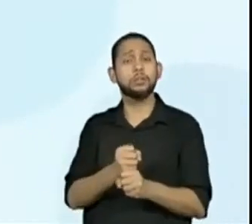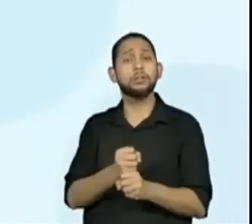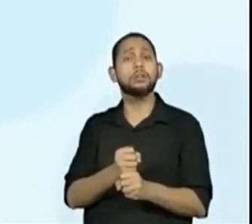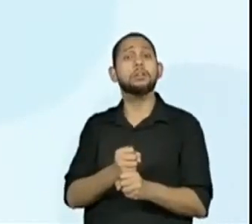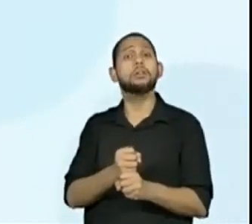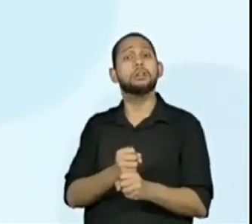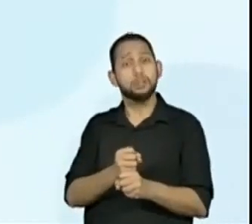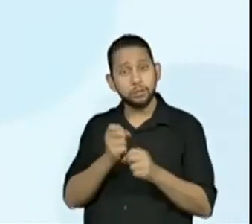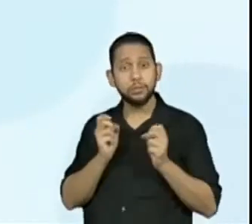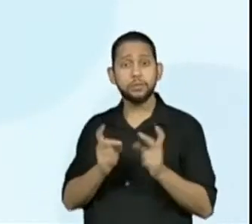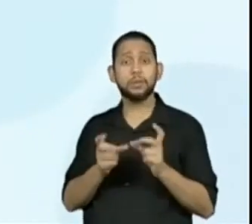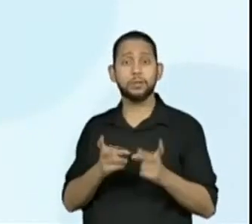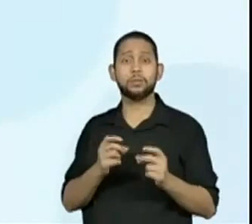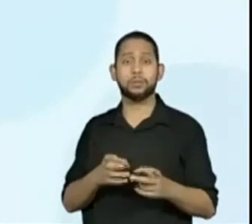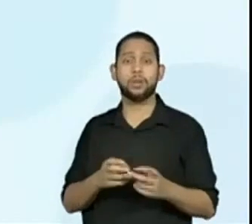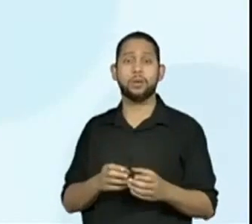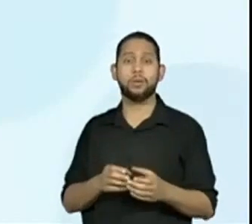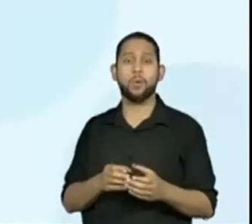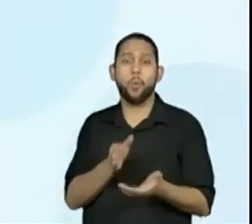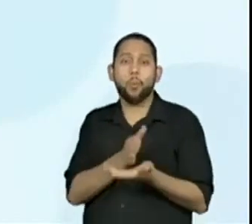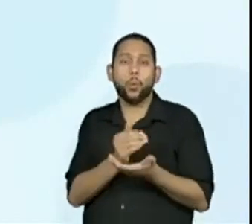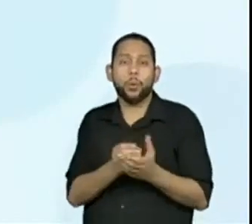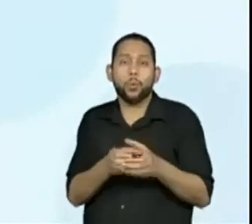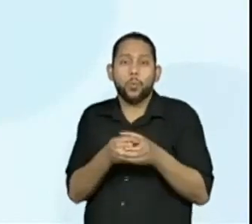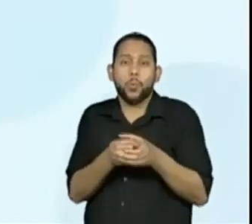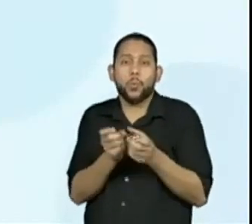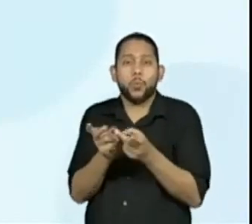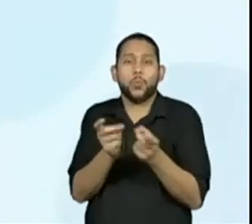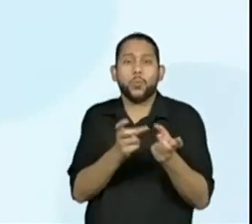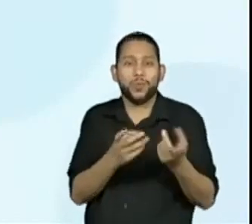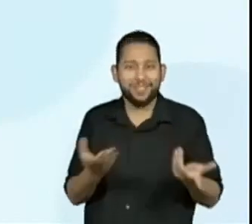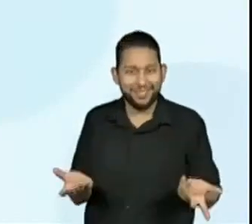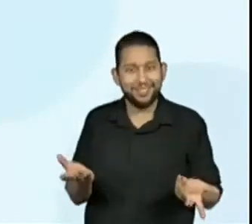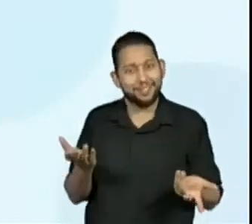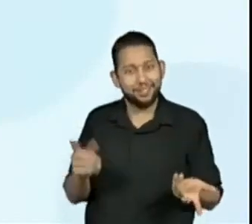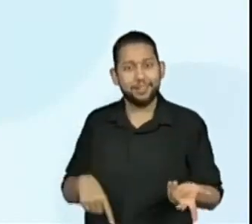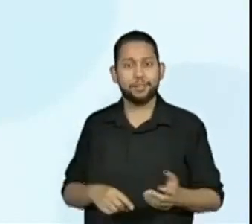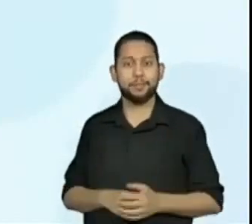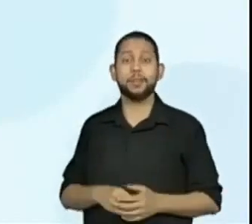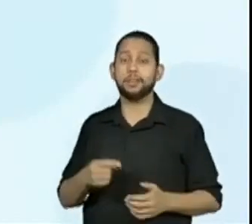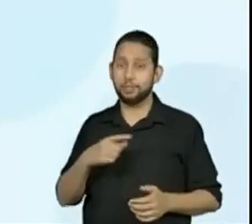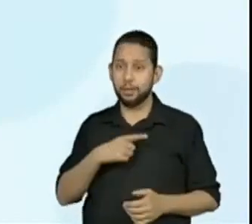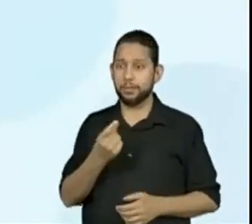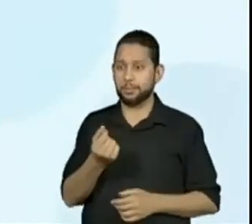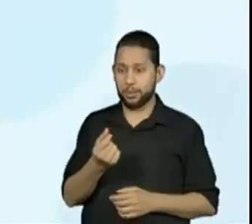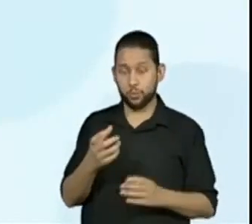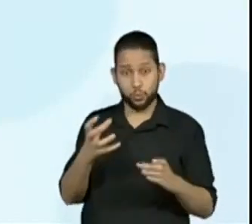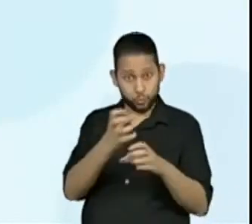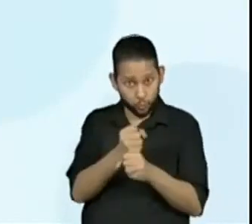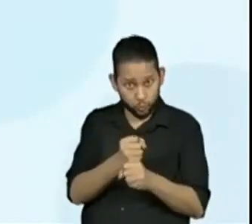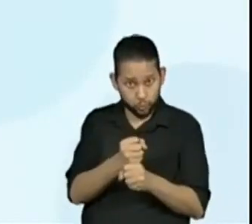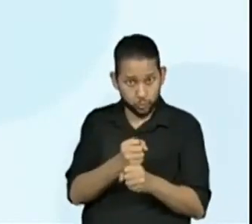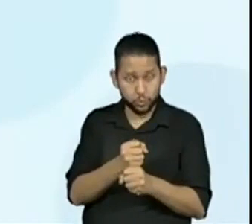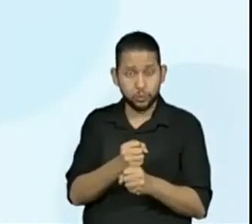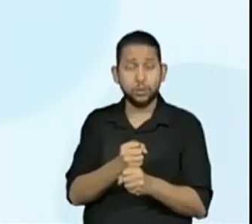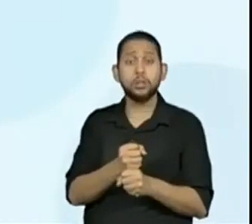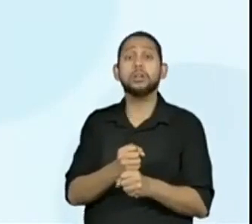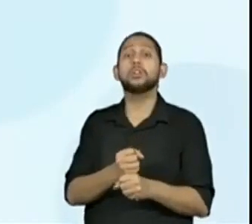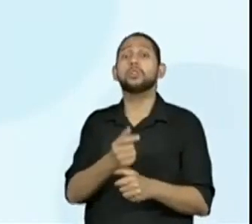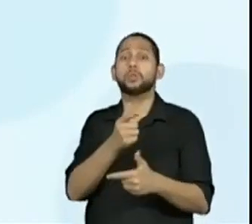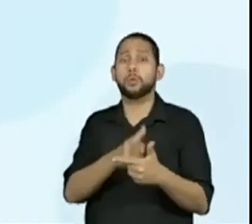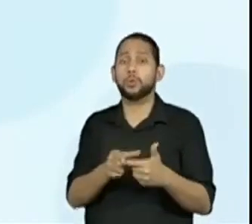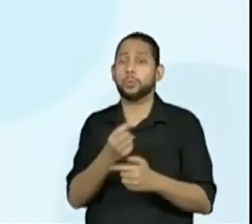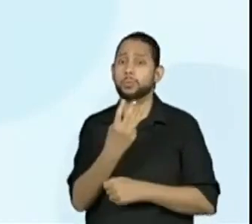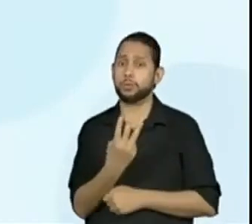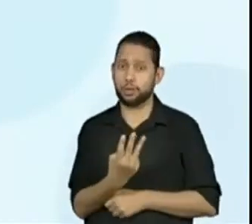da venda dos cupcakes, ok? Então, nós tínhamos um valor total. Esse valor foi dividido por